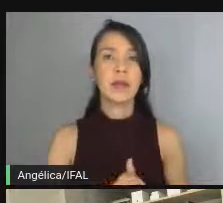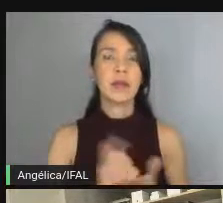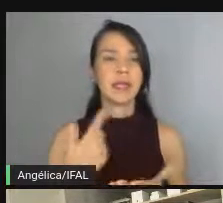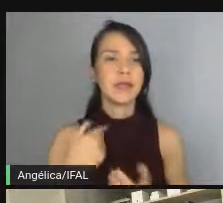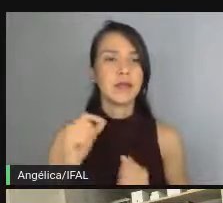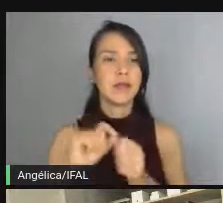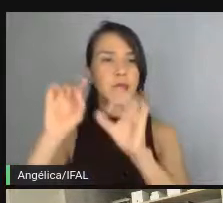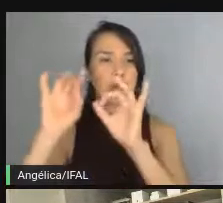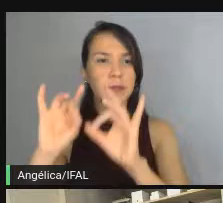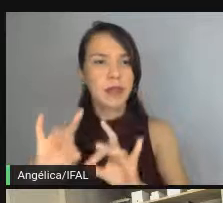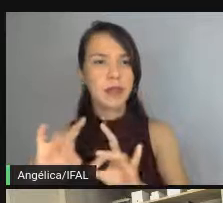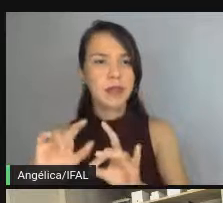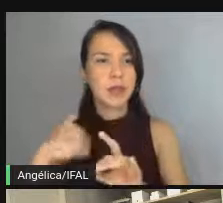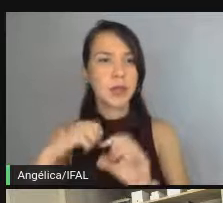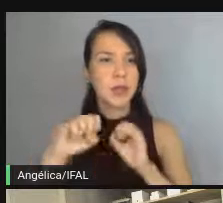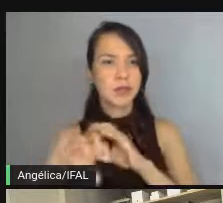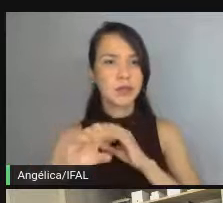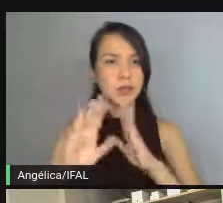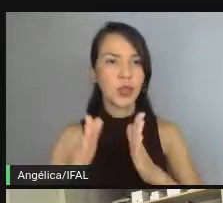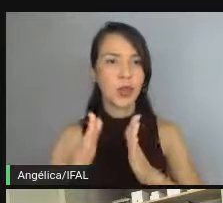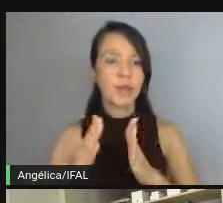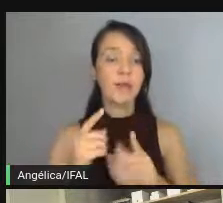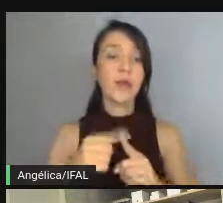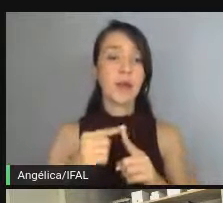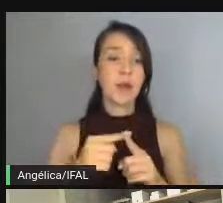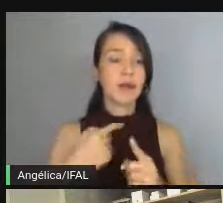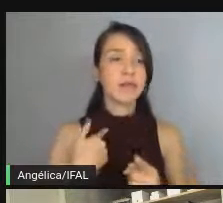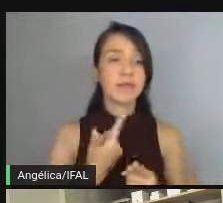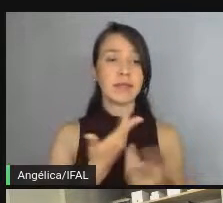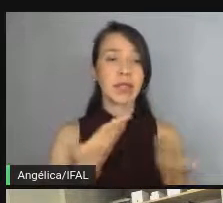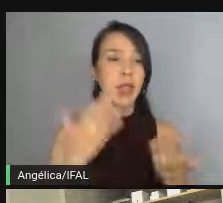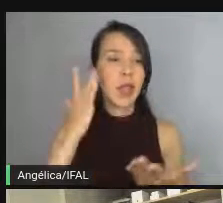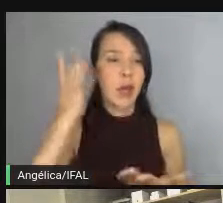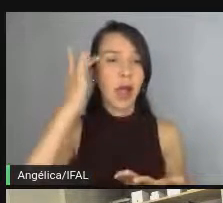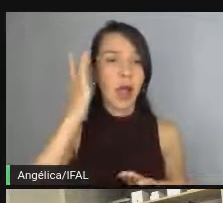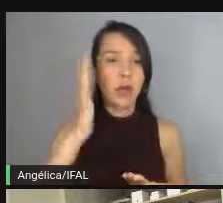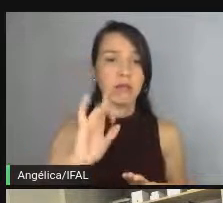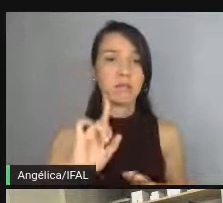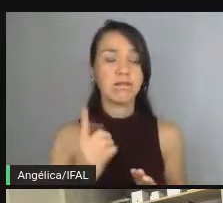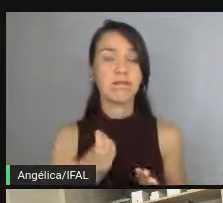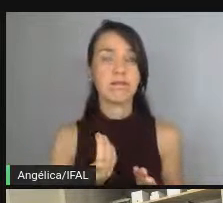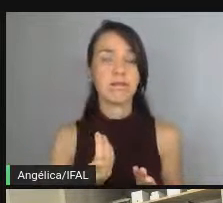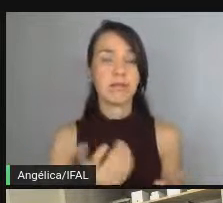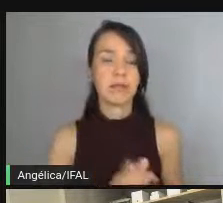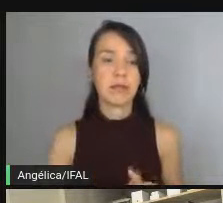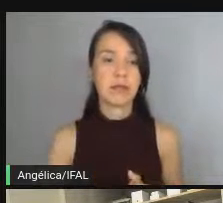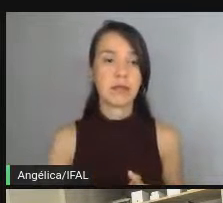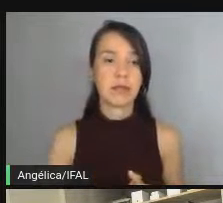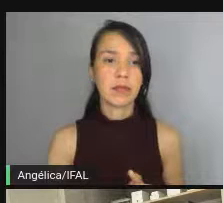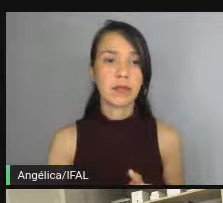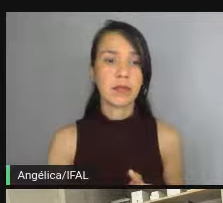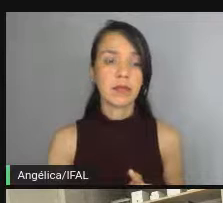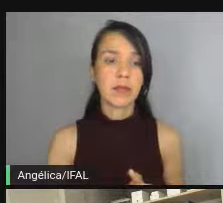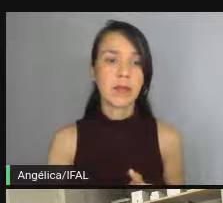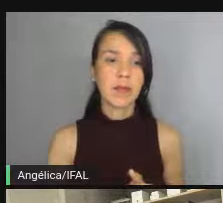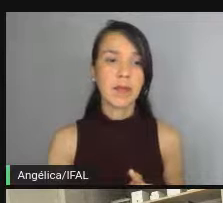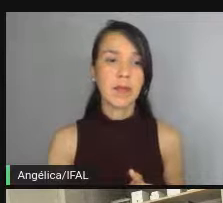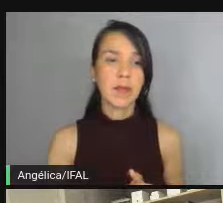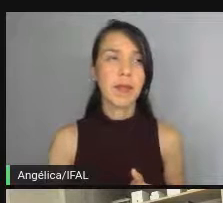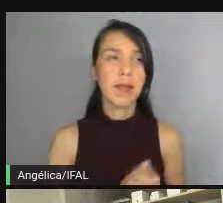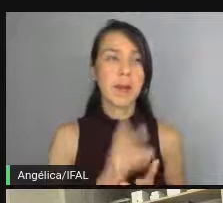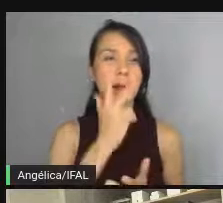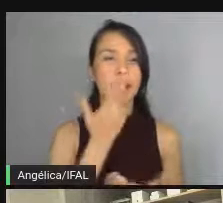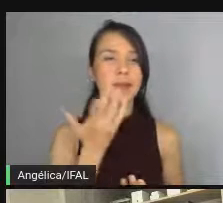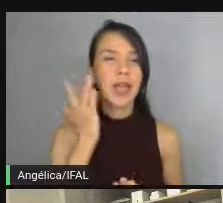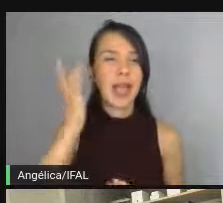especificação que eu passei. Por quê? Não toma, não acha que é produtivo, acha que é perder